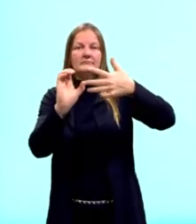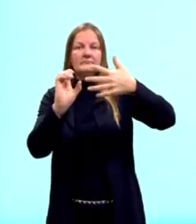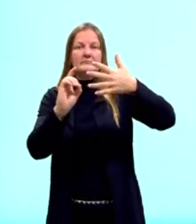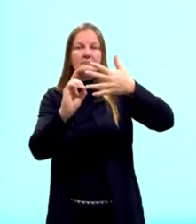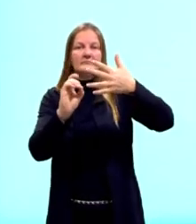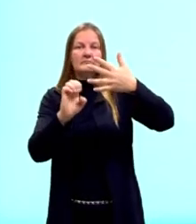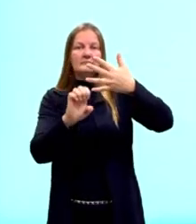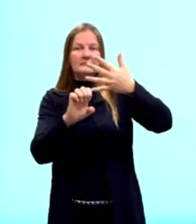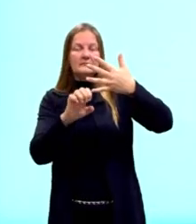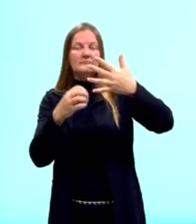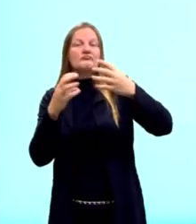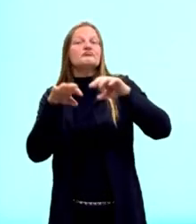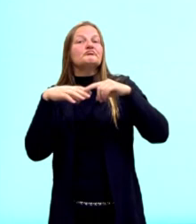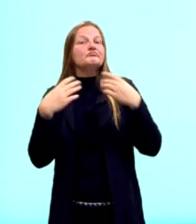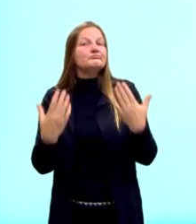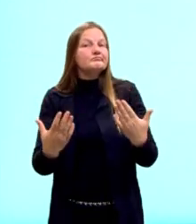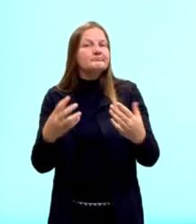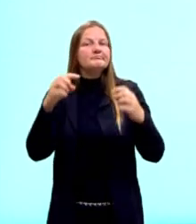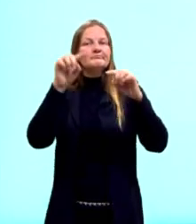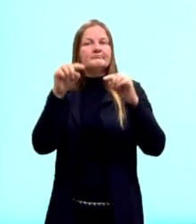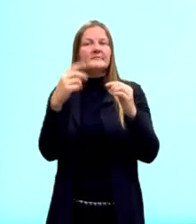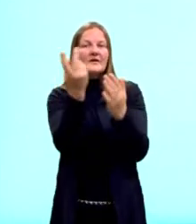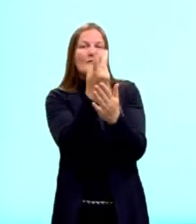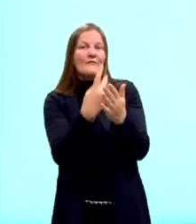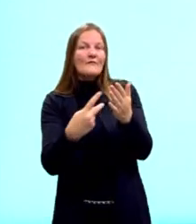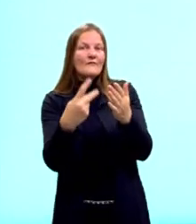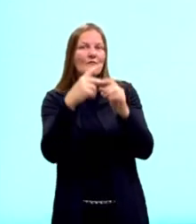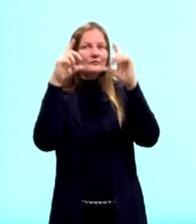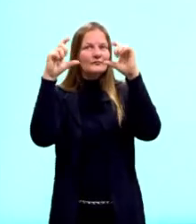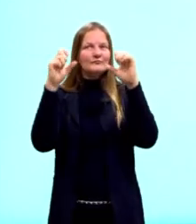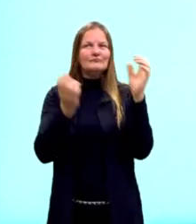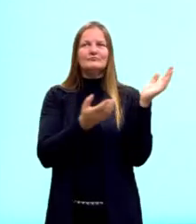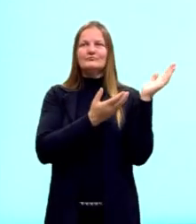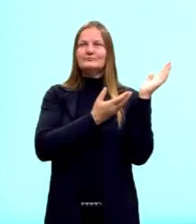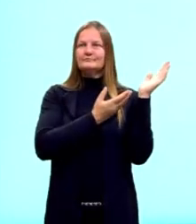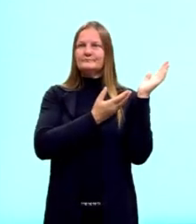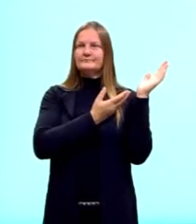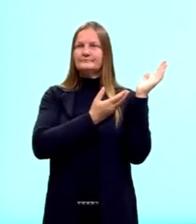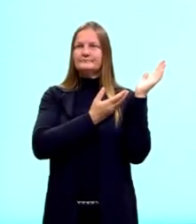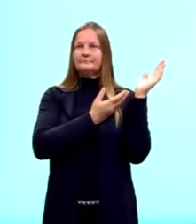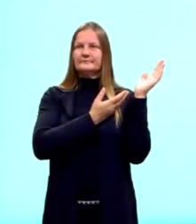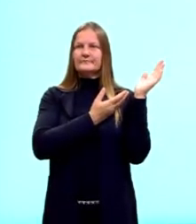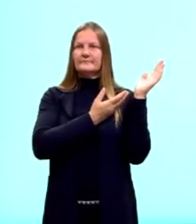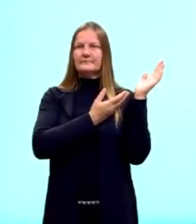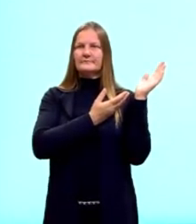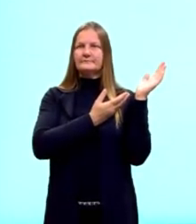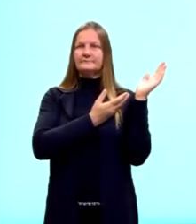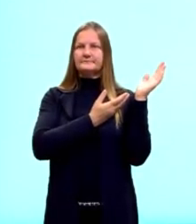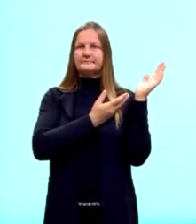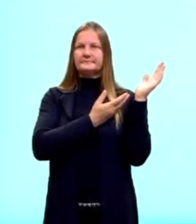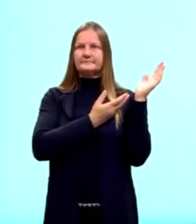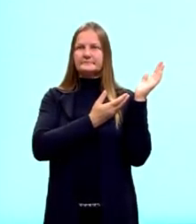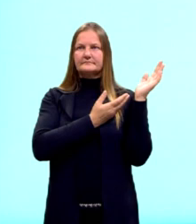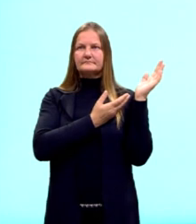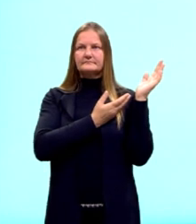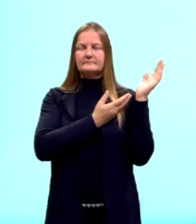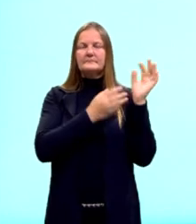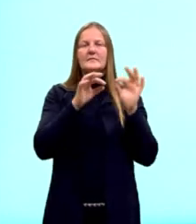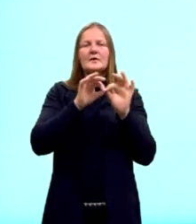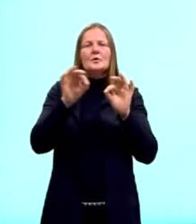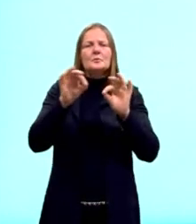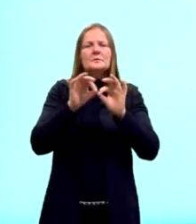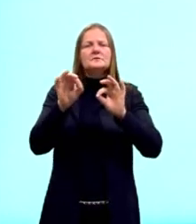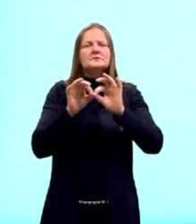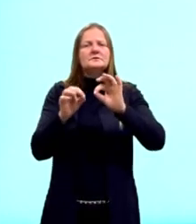Aqui, então, eu coloquei a nossa figura. Nós podemos observar, então, novamente, a medida dos